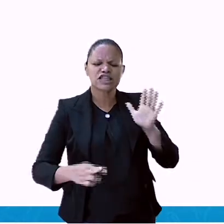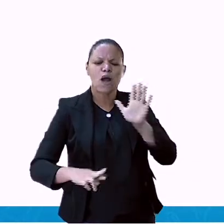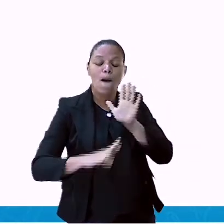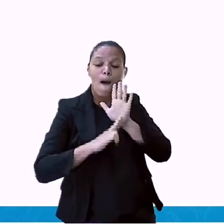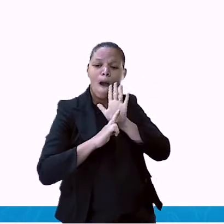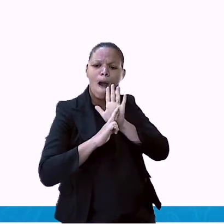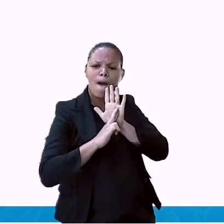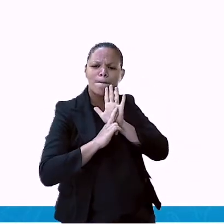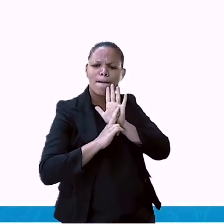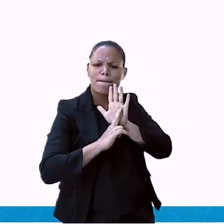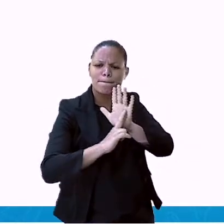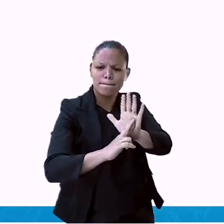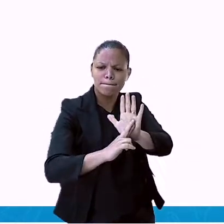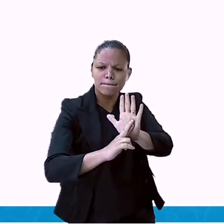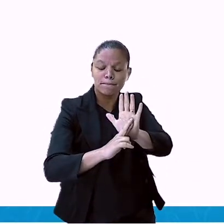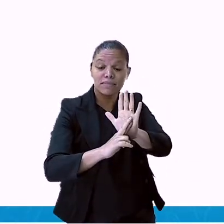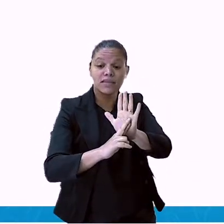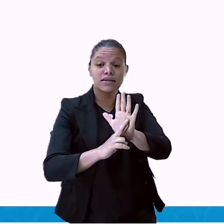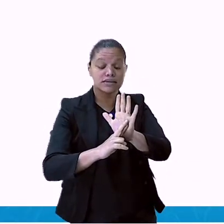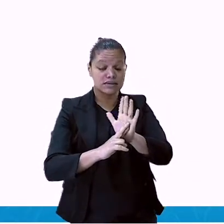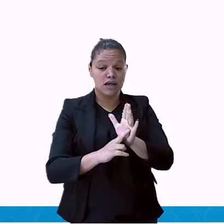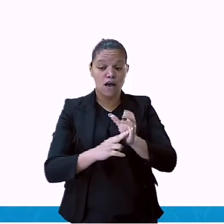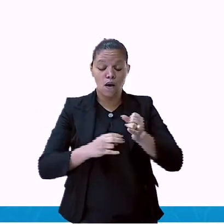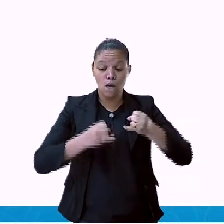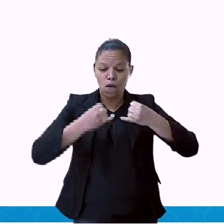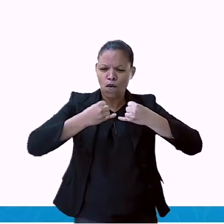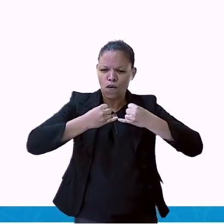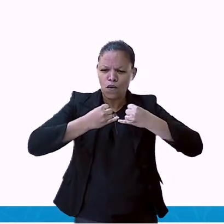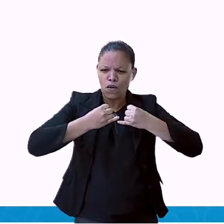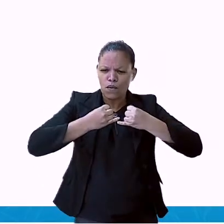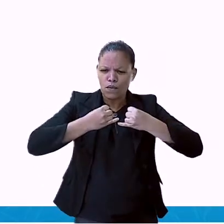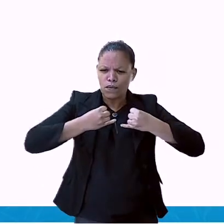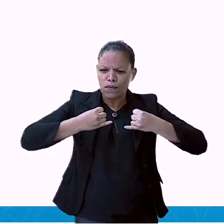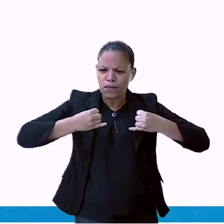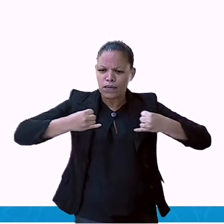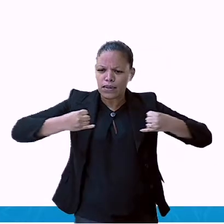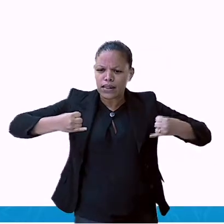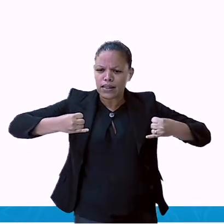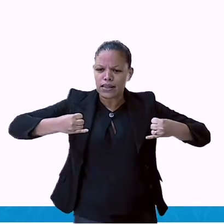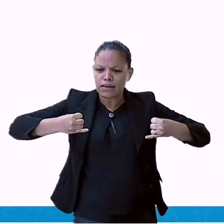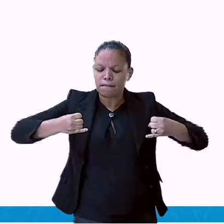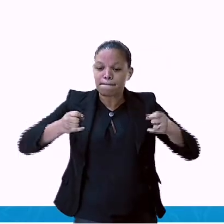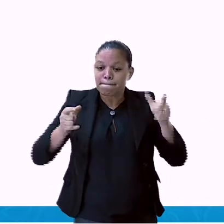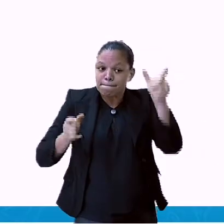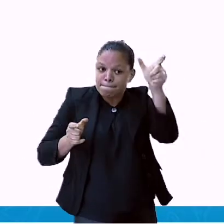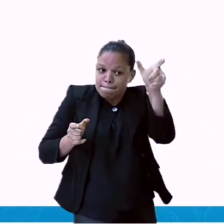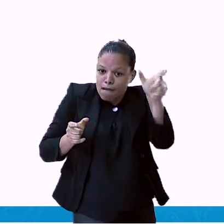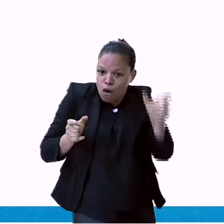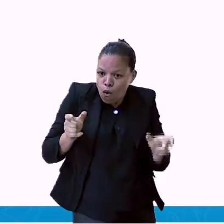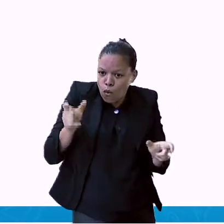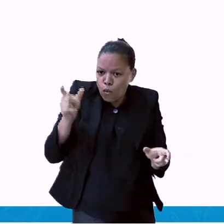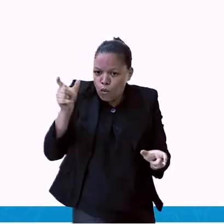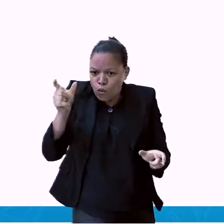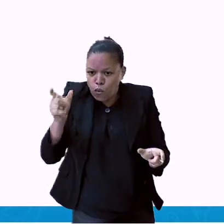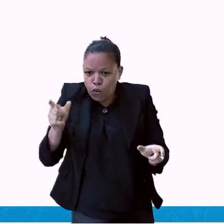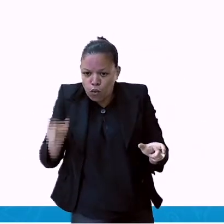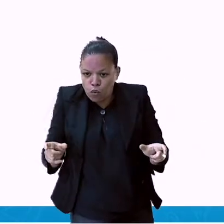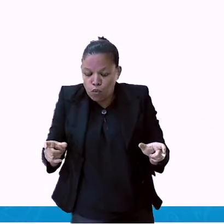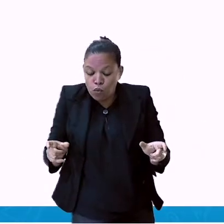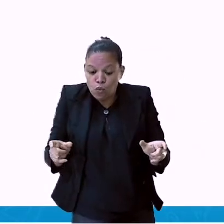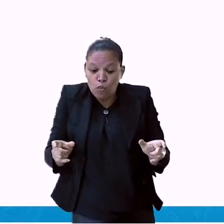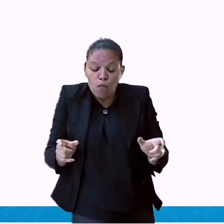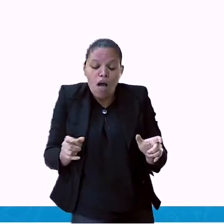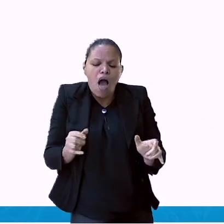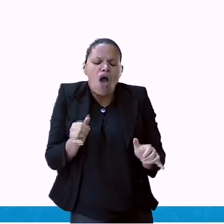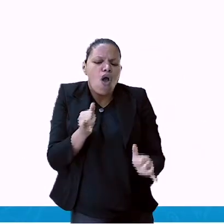de dados e informações diversas. E qual é a função então das tabelas? É deixar